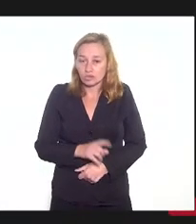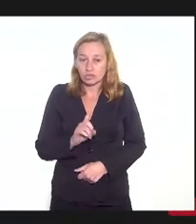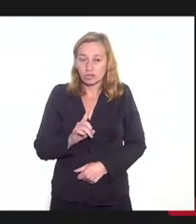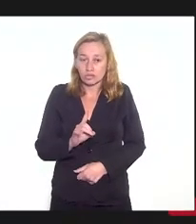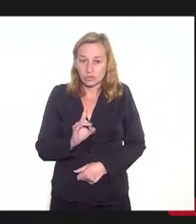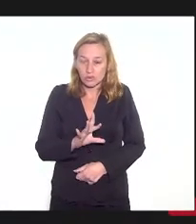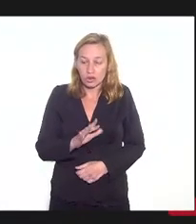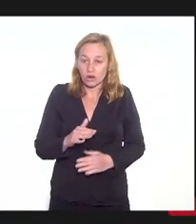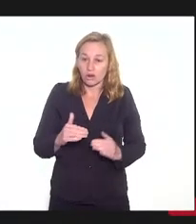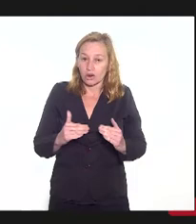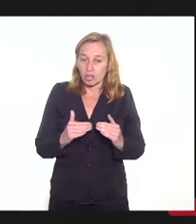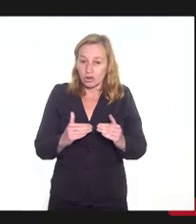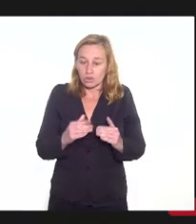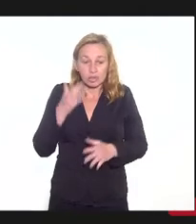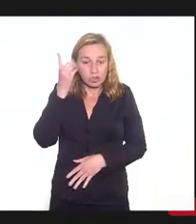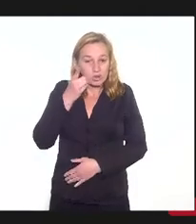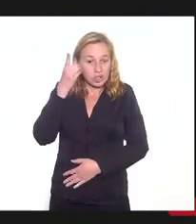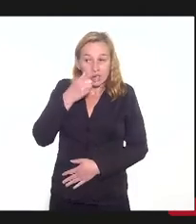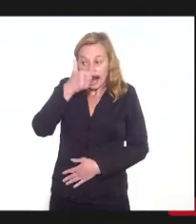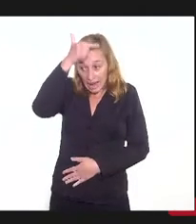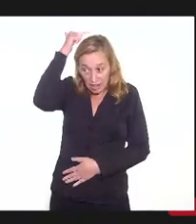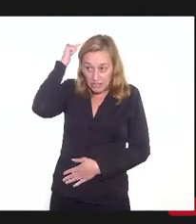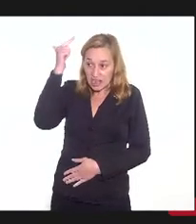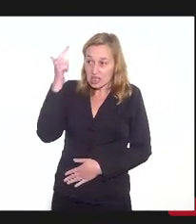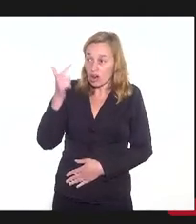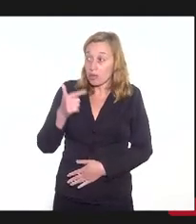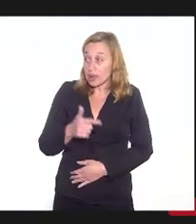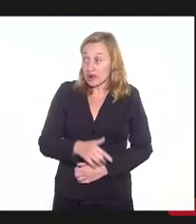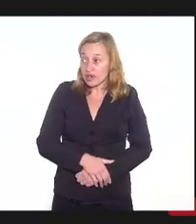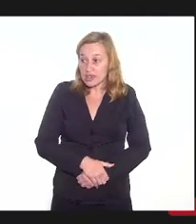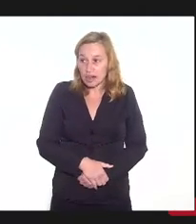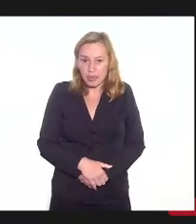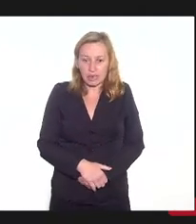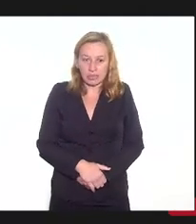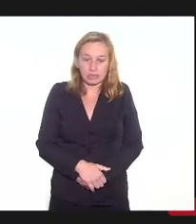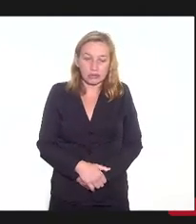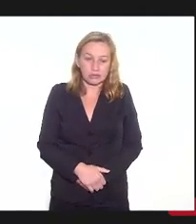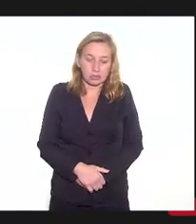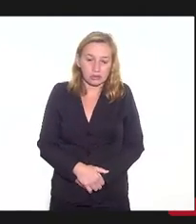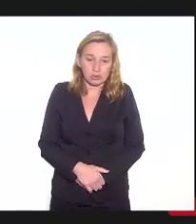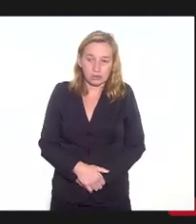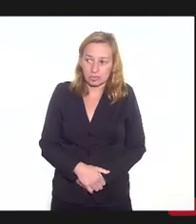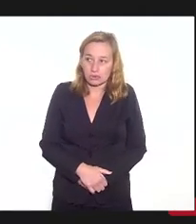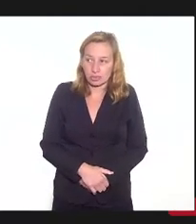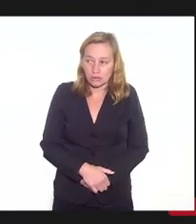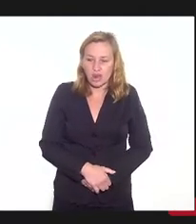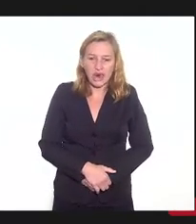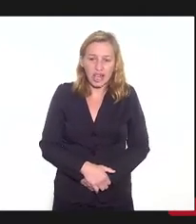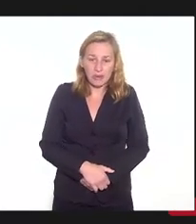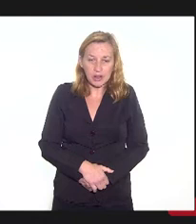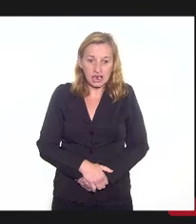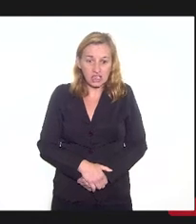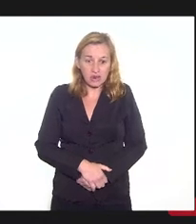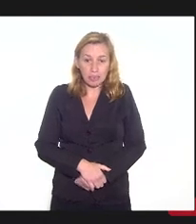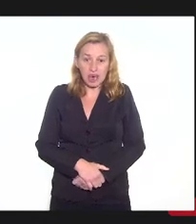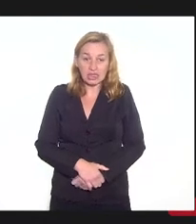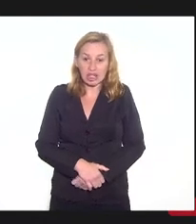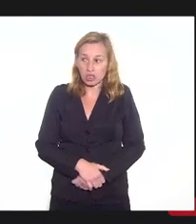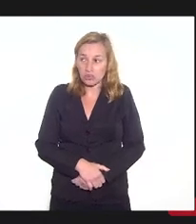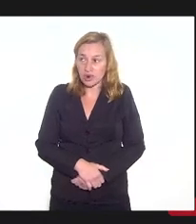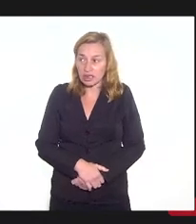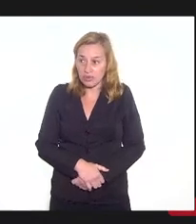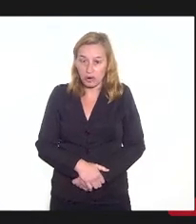Luiz Paulo sobre esse aspecto da Convenção em Pecúnia de licenças e abonos, talvez esse seja o menos complexo,